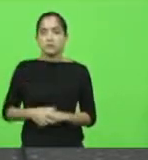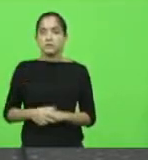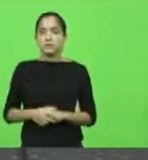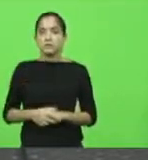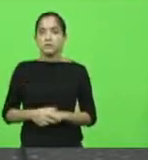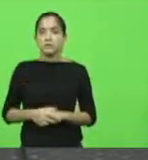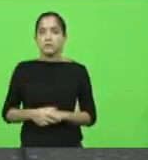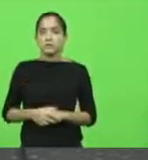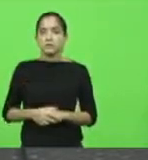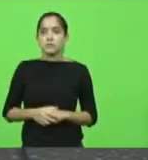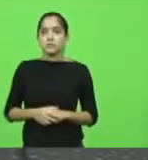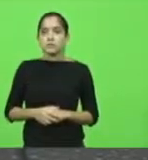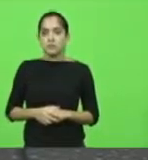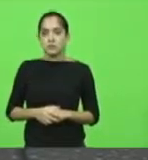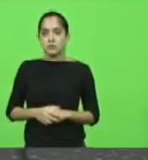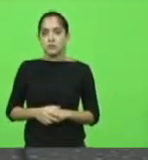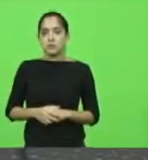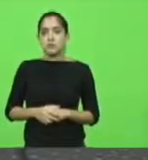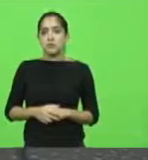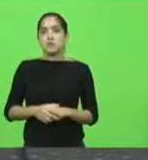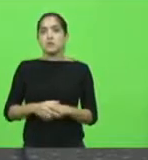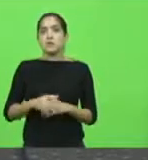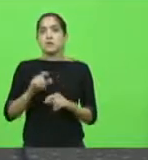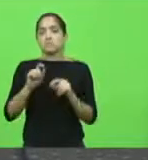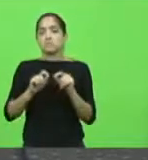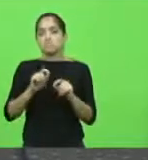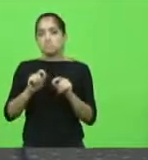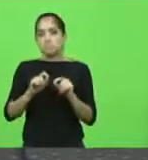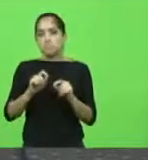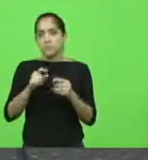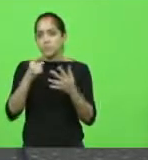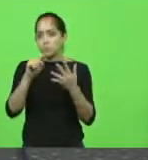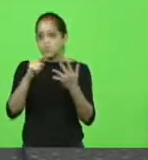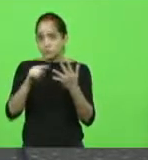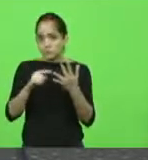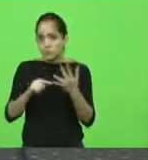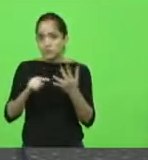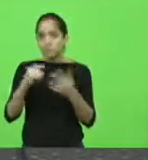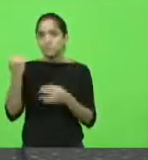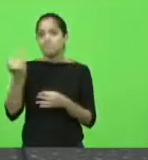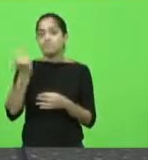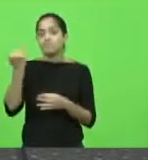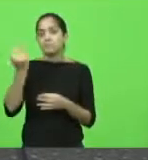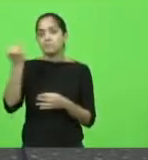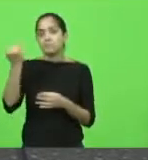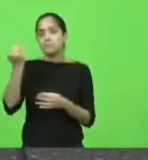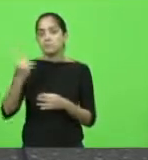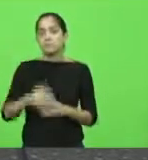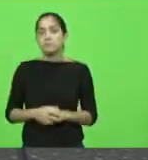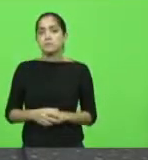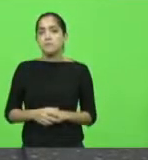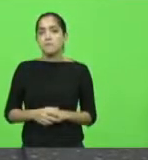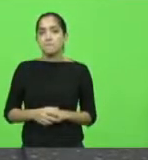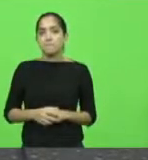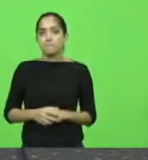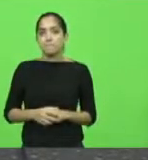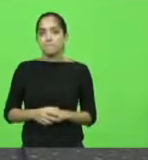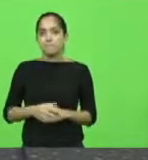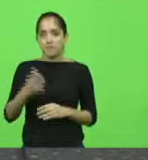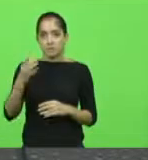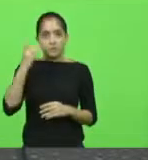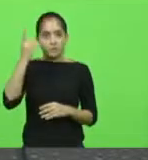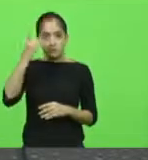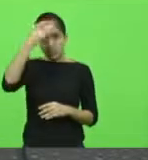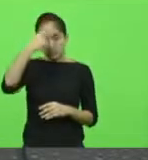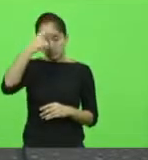um dos princípios fundamentais, deputado Maurício, que fez uma